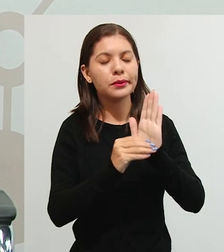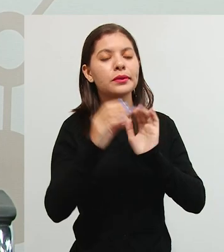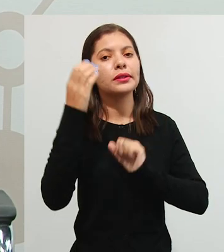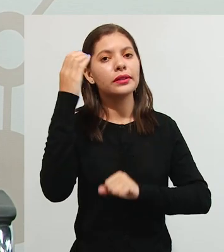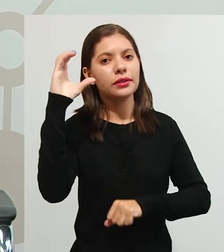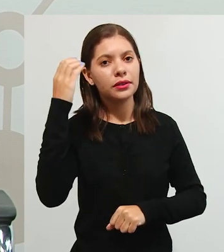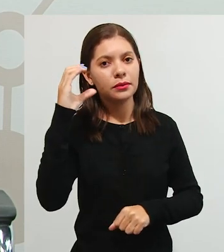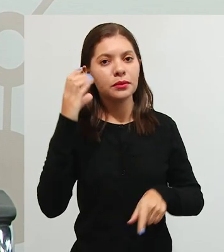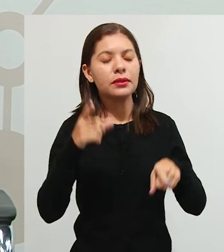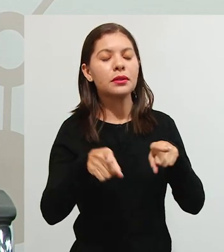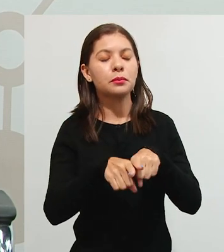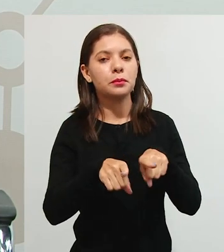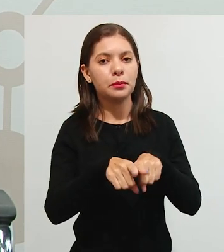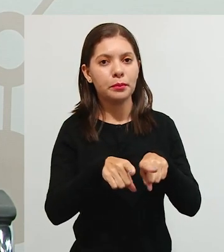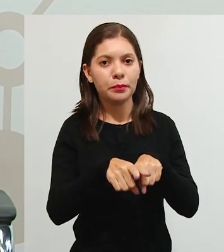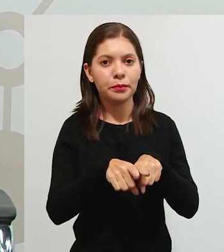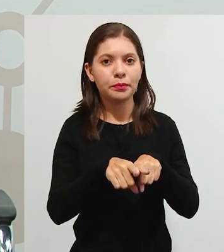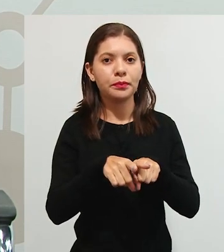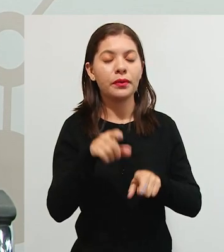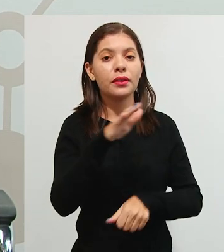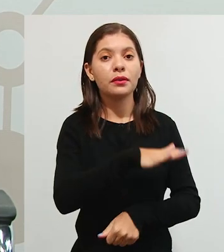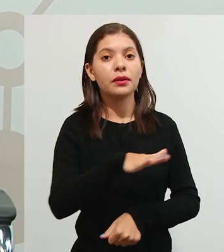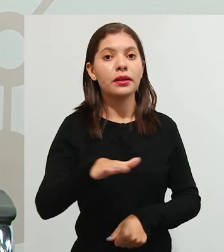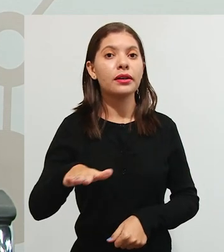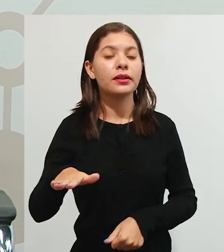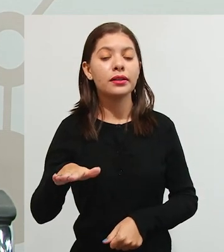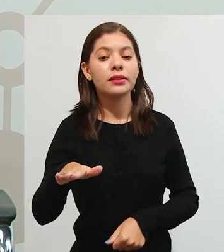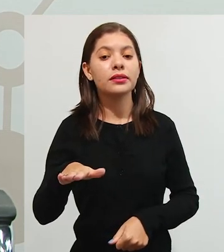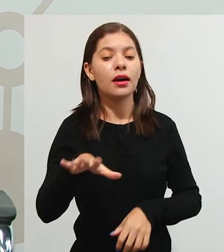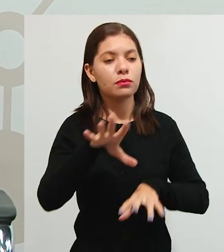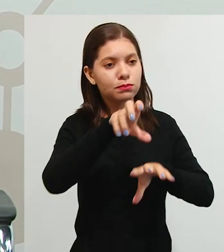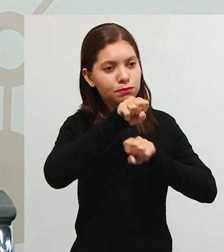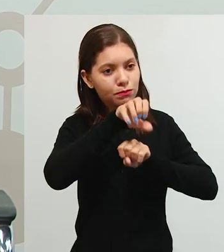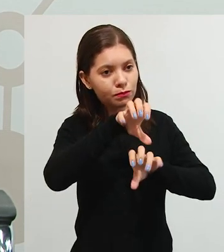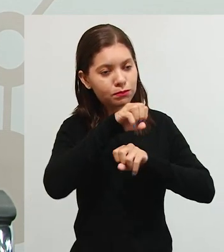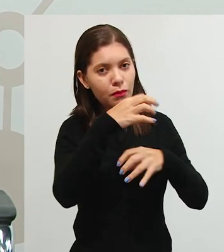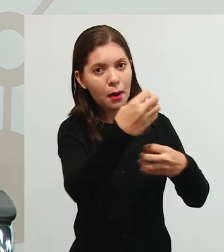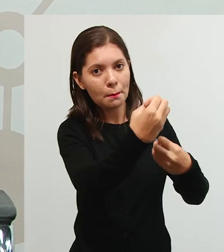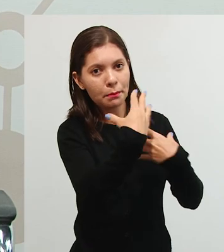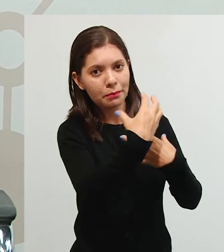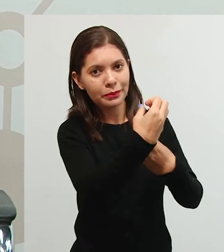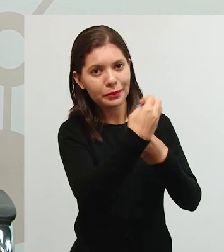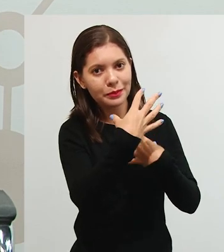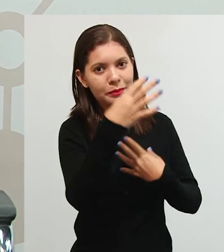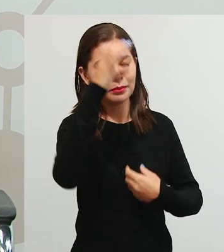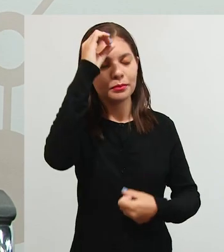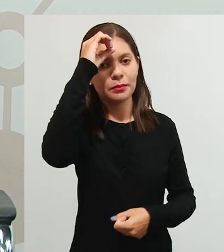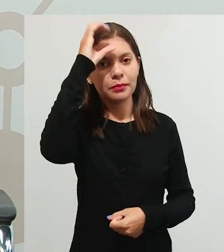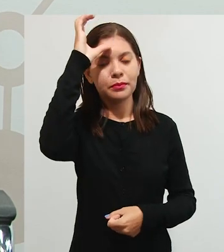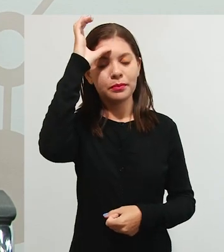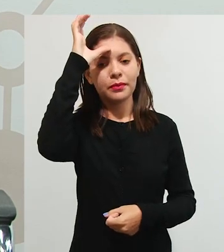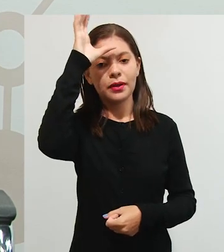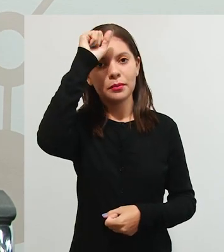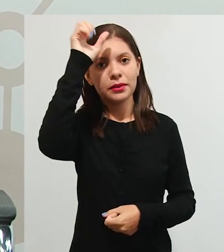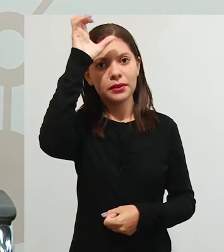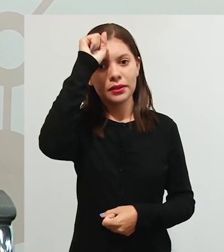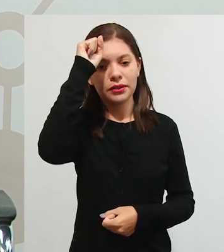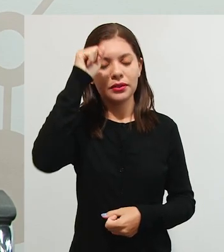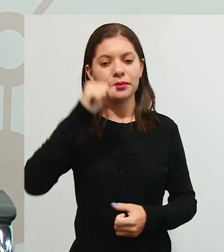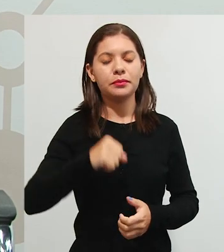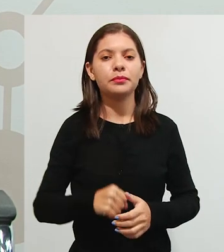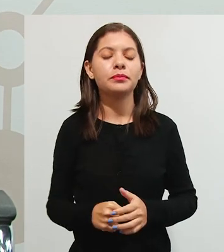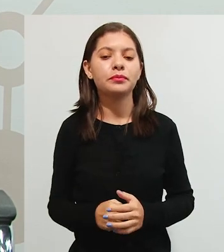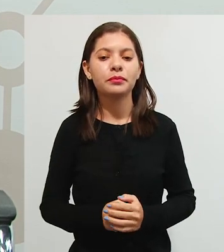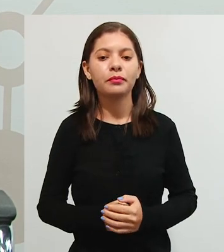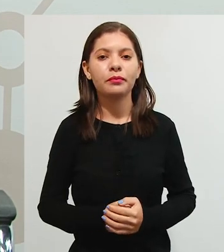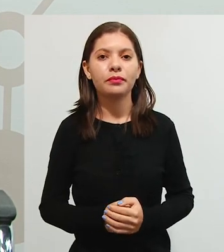e aí essa criança vai adquirindo a aprendizagem. Então aqui não há um determinismo, há